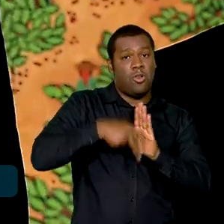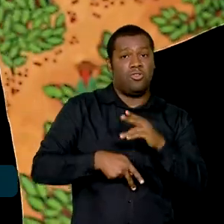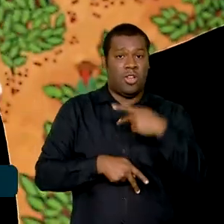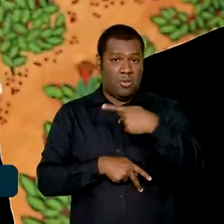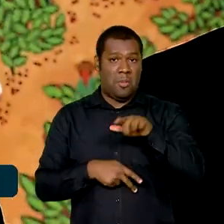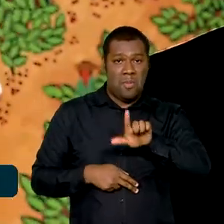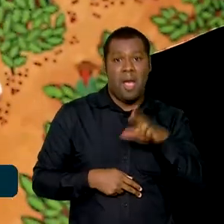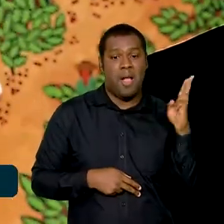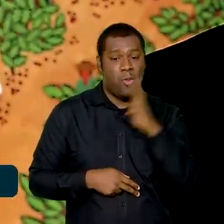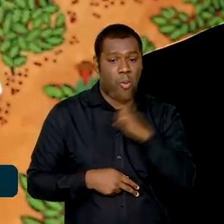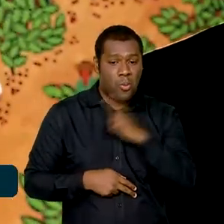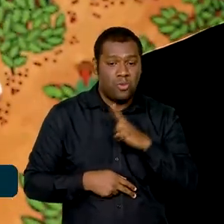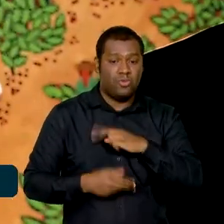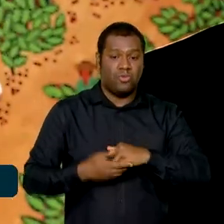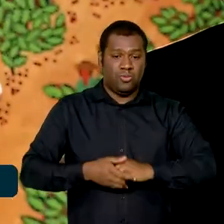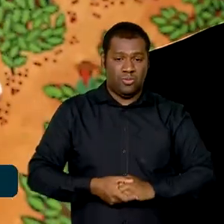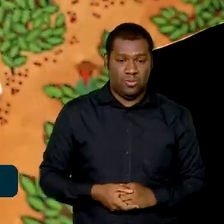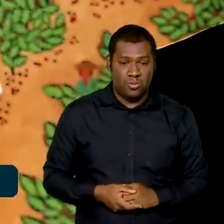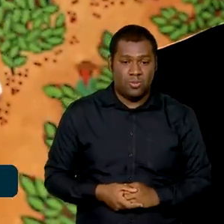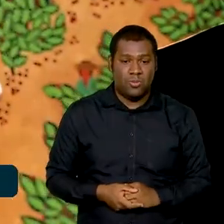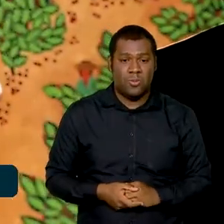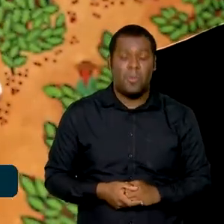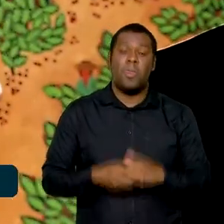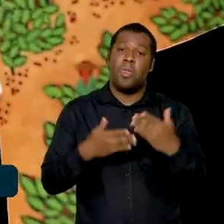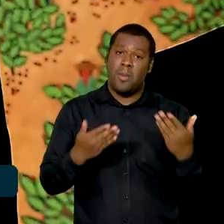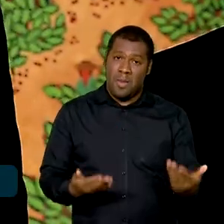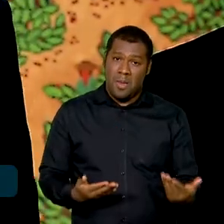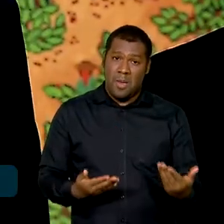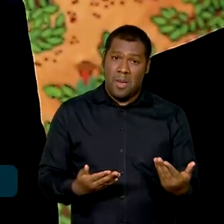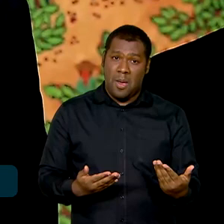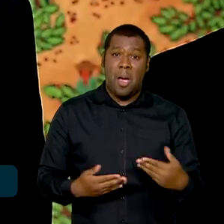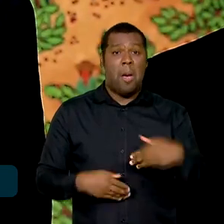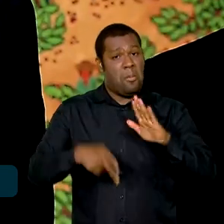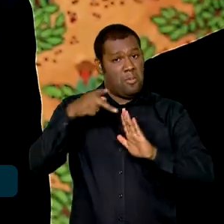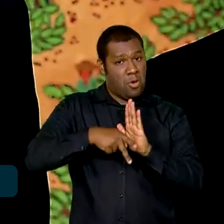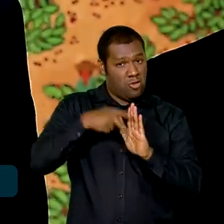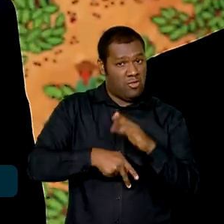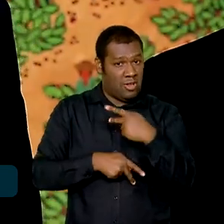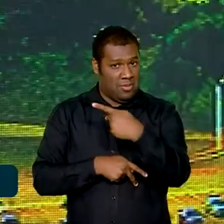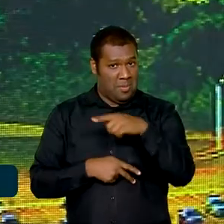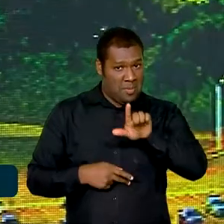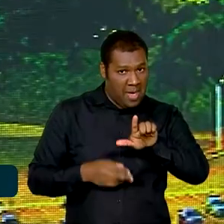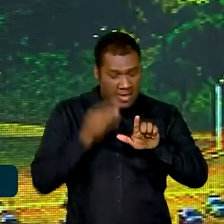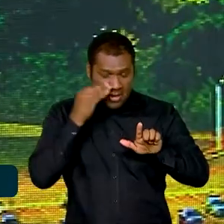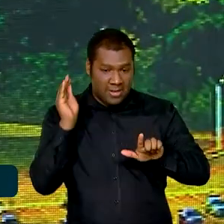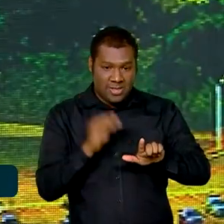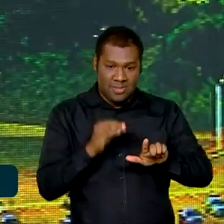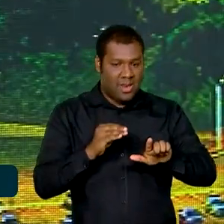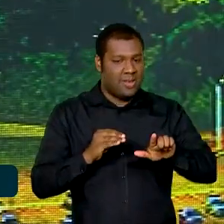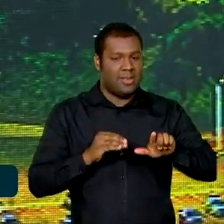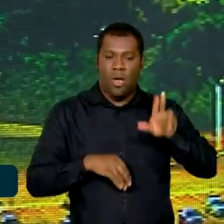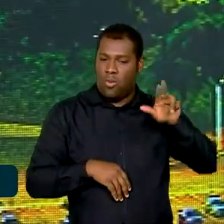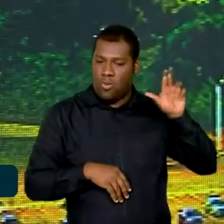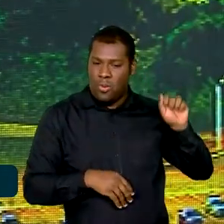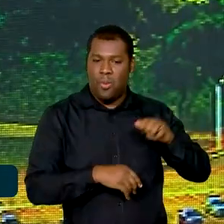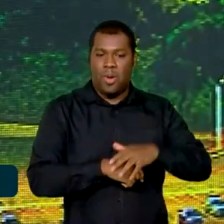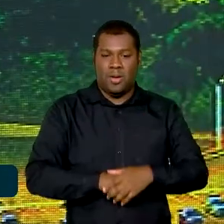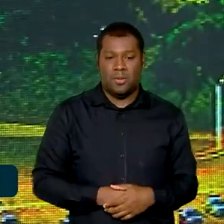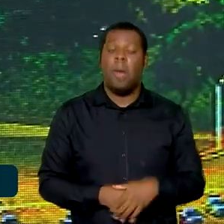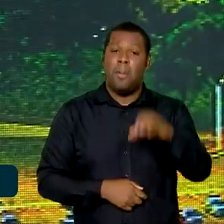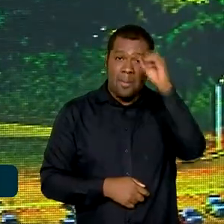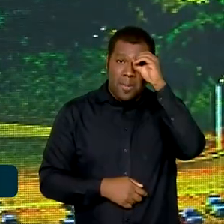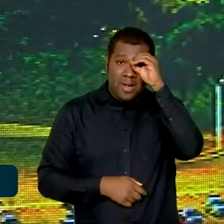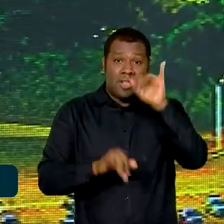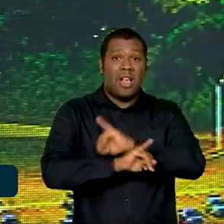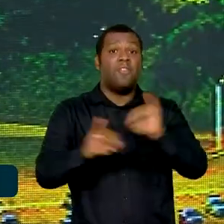tratar delas. Então, não está descartada muito, pelo contrário, essa possibilidade. Segundo Padilha, Lula convidou os